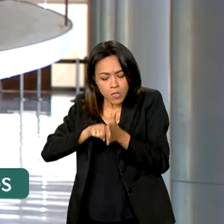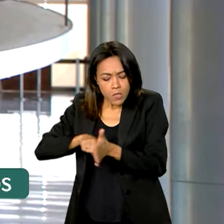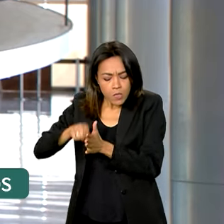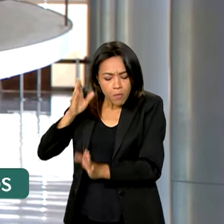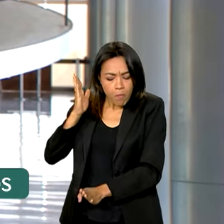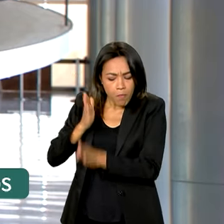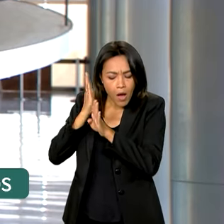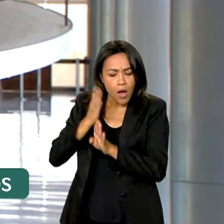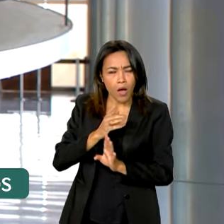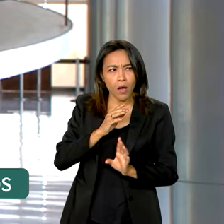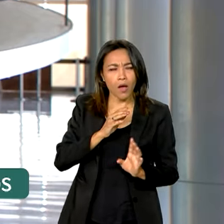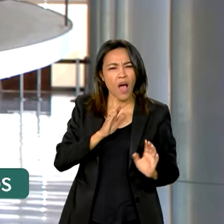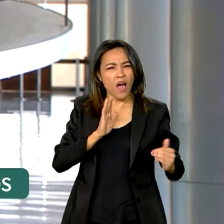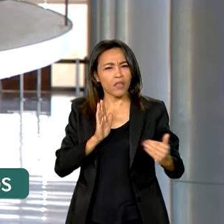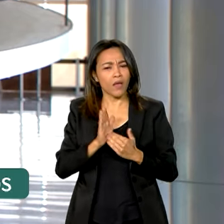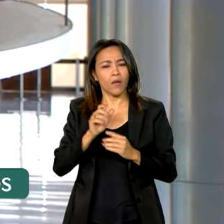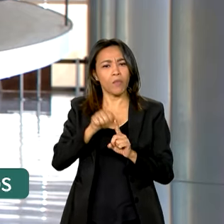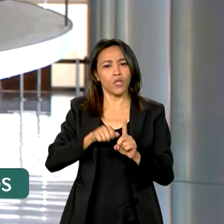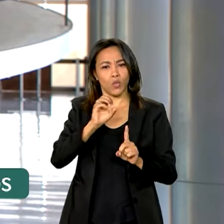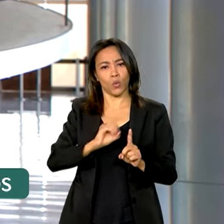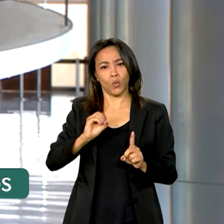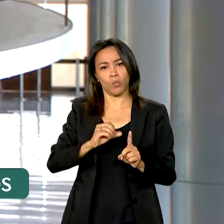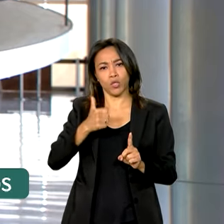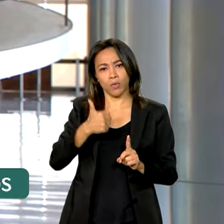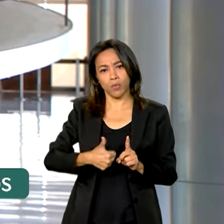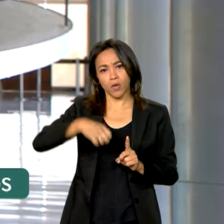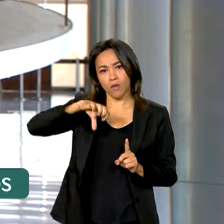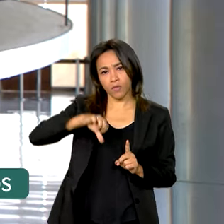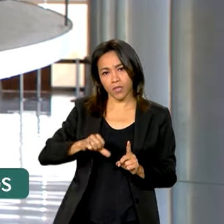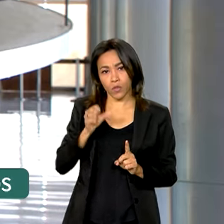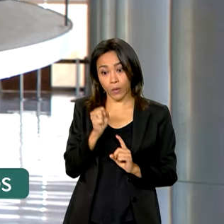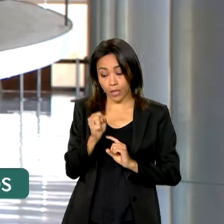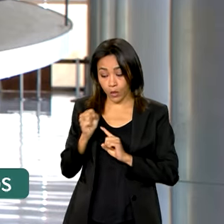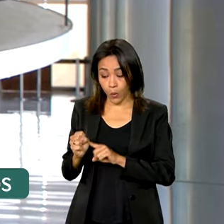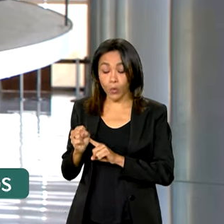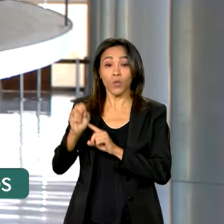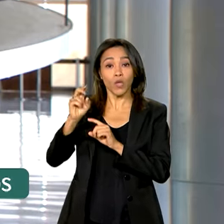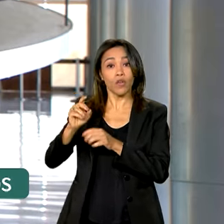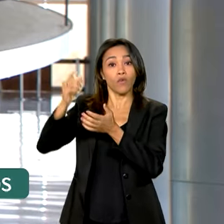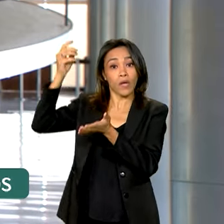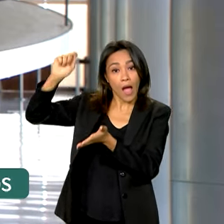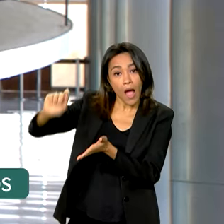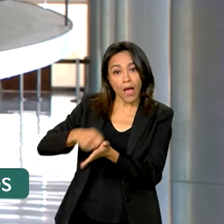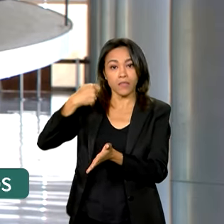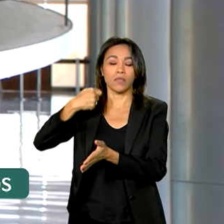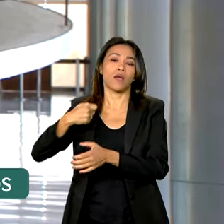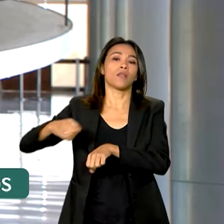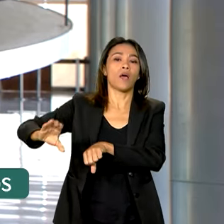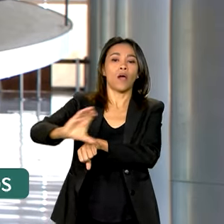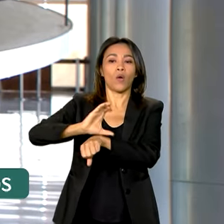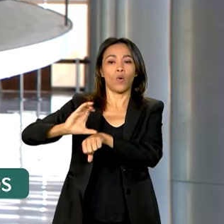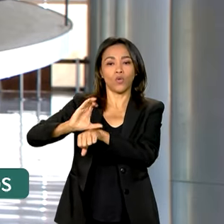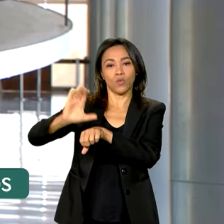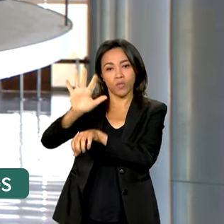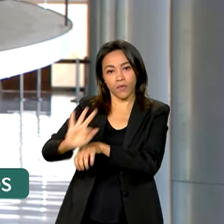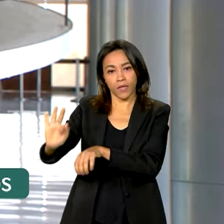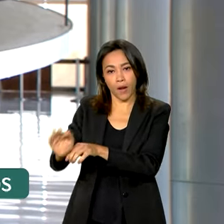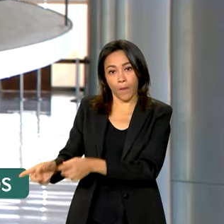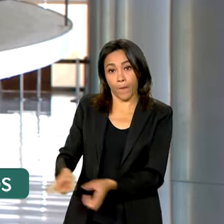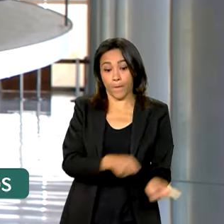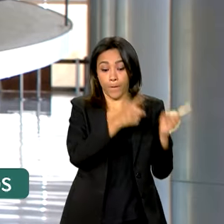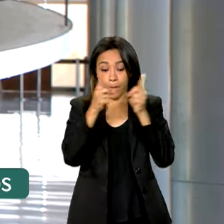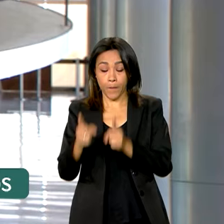até outubro de 1988, quando foi promulgada a Constituição Federal. E em 2004,